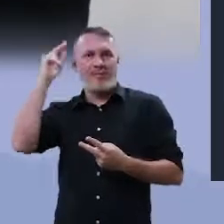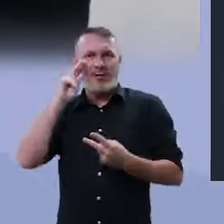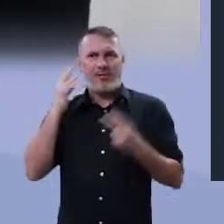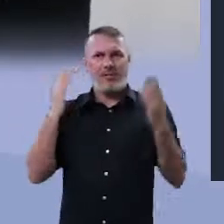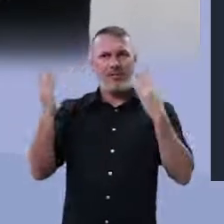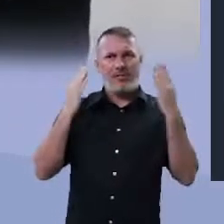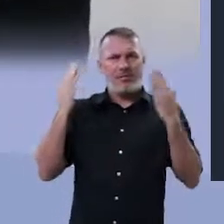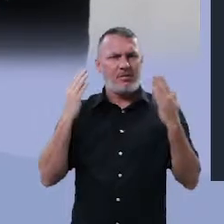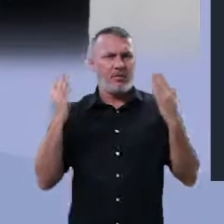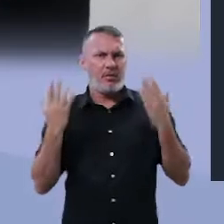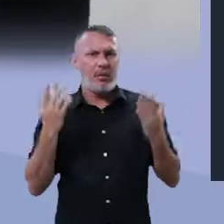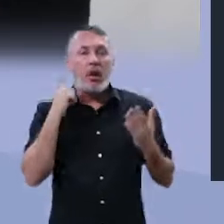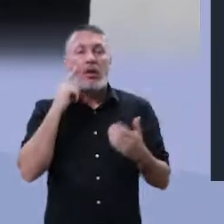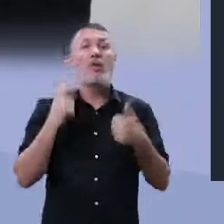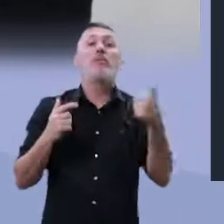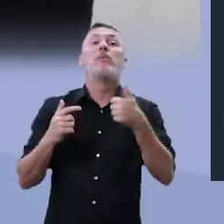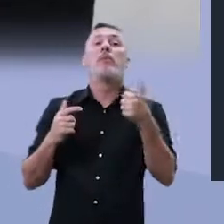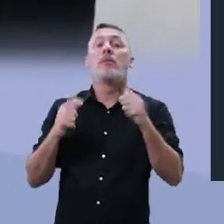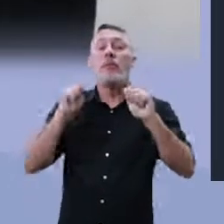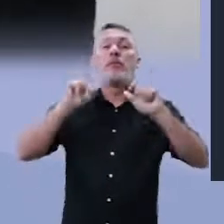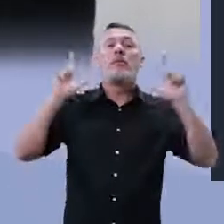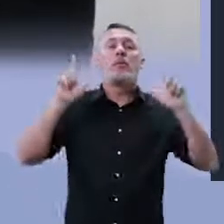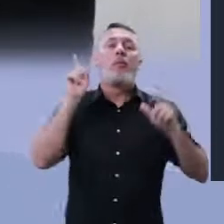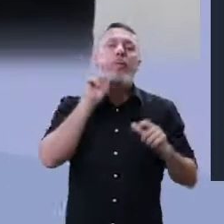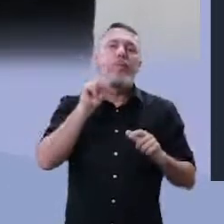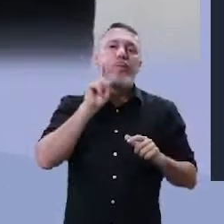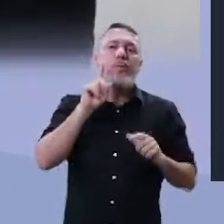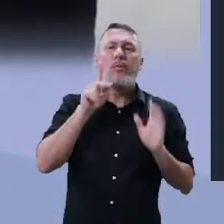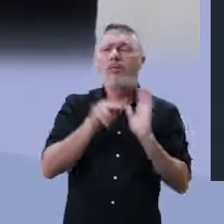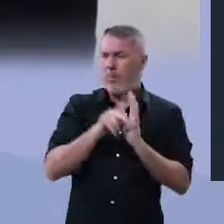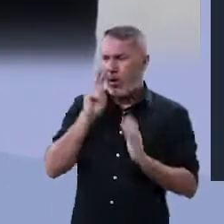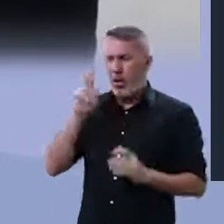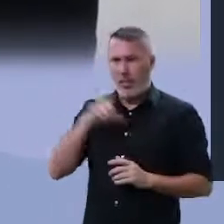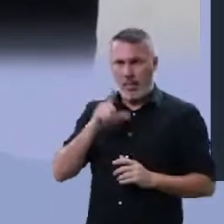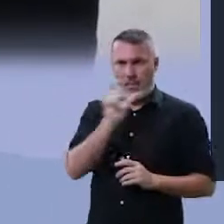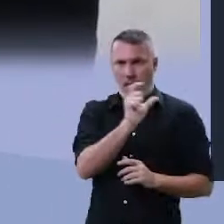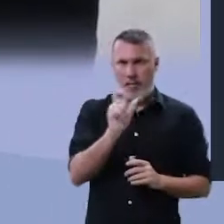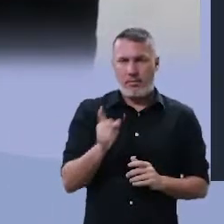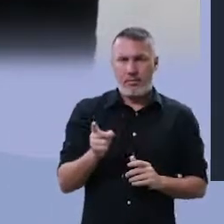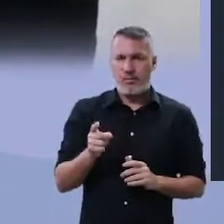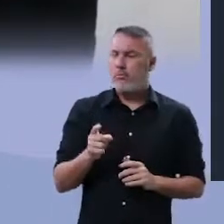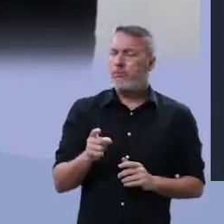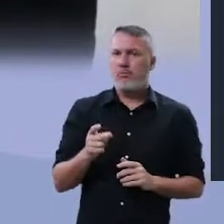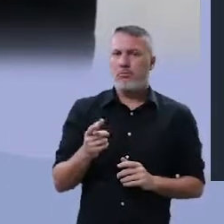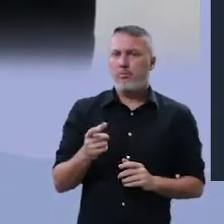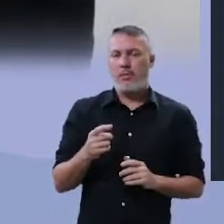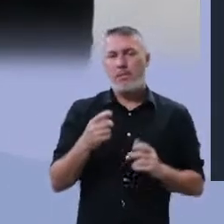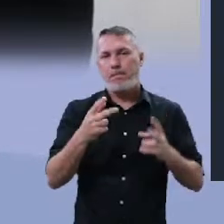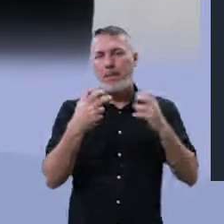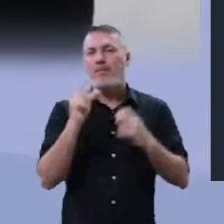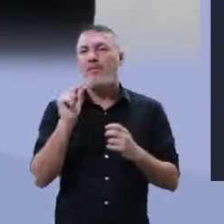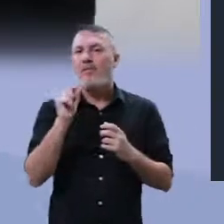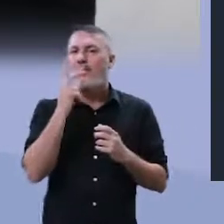Mas são palavras, pessoa linda. Na primeira. No primeiro quadro, quais são as palavras? Isso, paz.